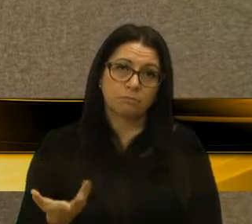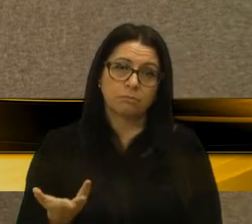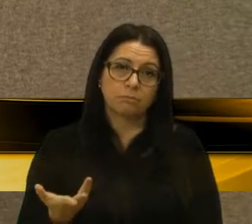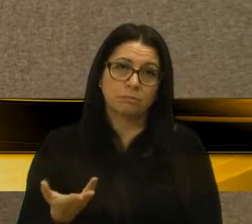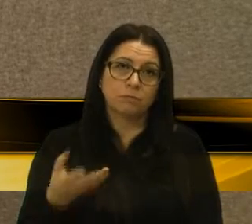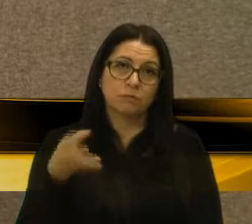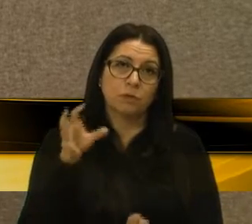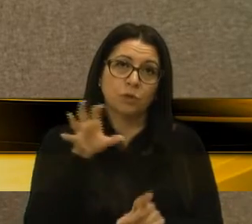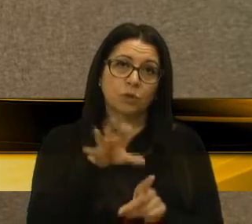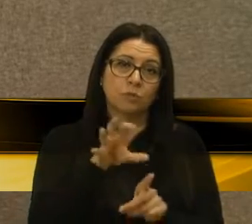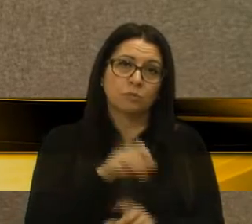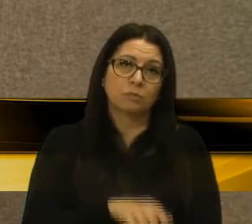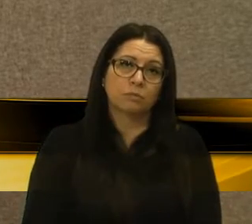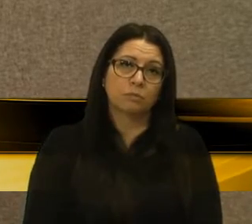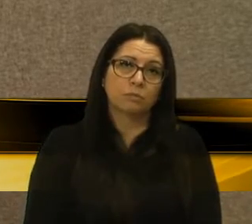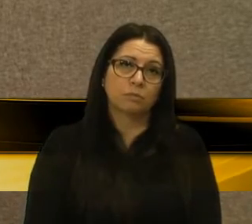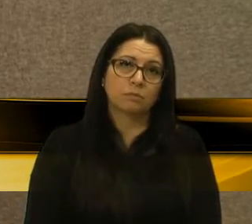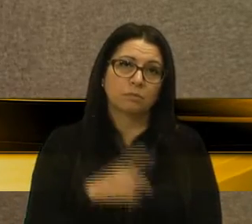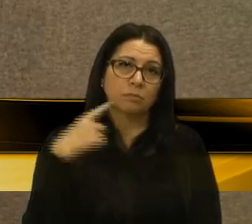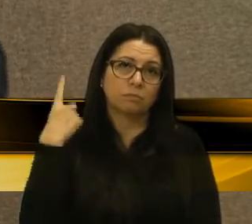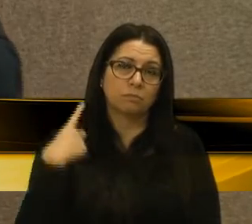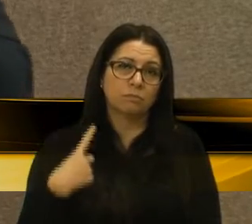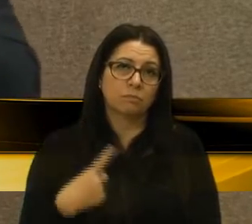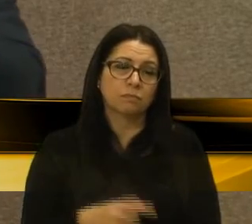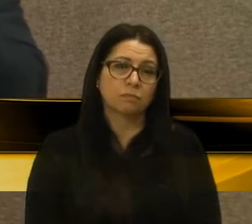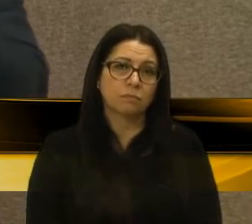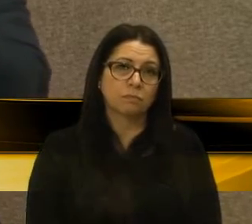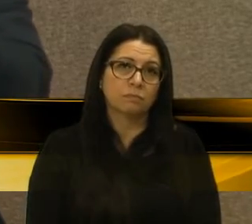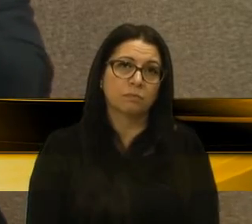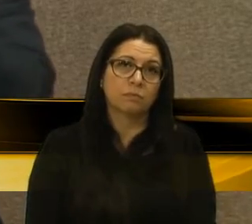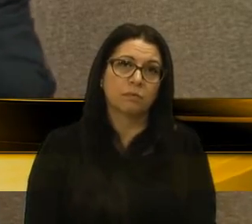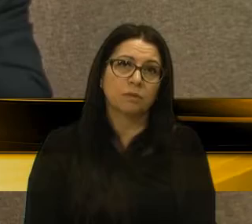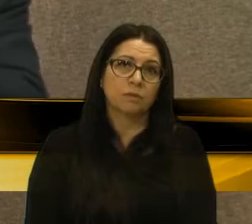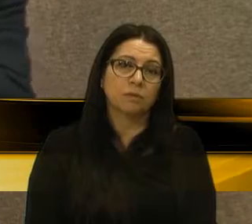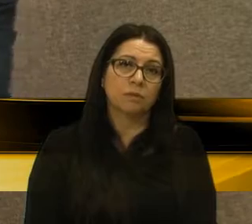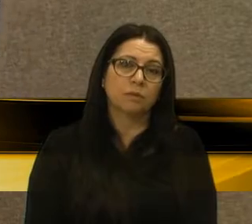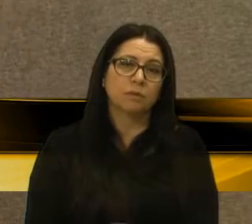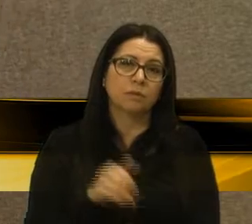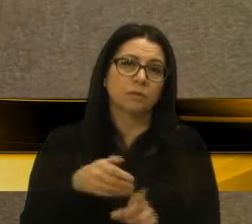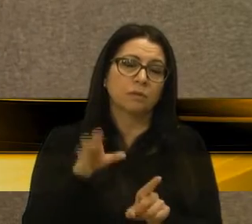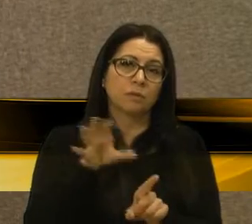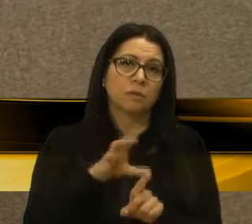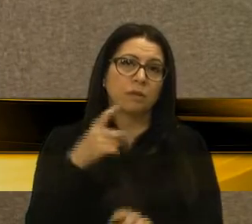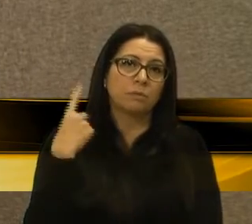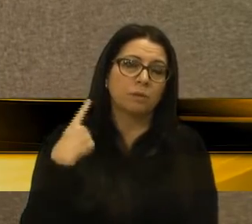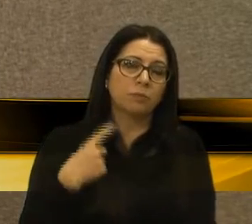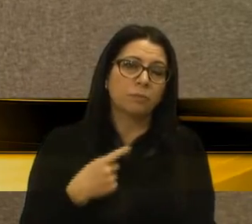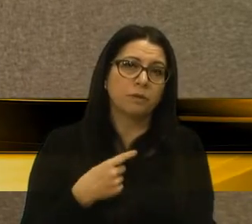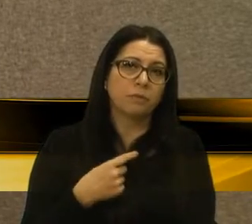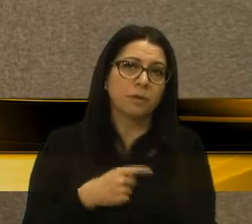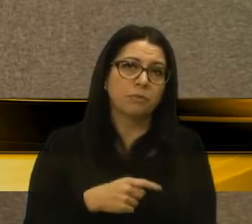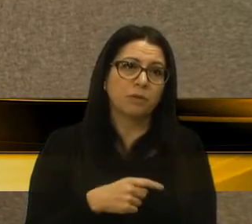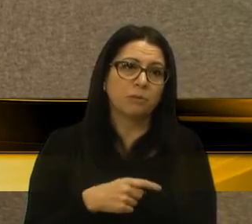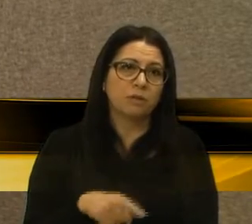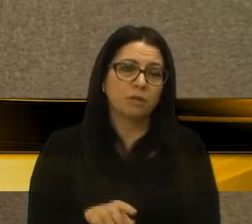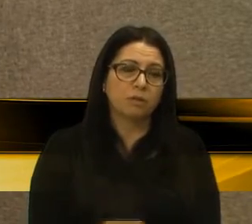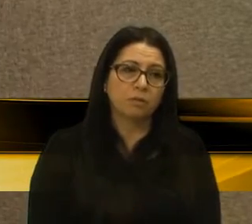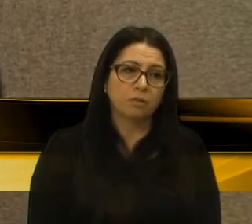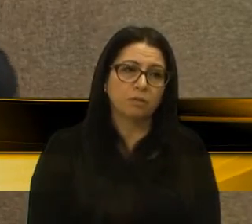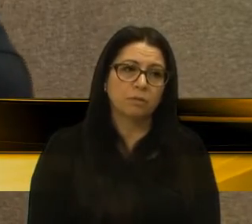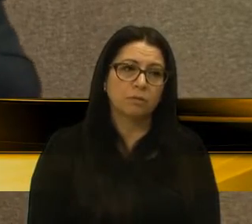Voto contrário, vereadora Denise. Voto contrário, vereadora Denise. Porque o presidente